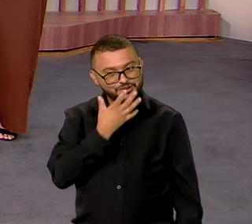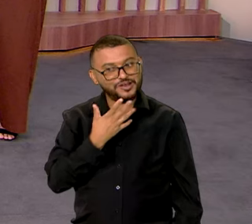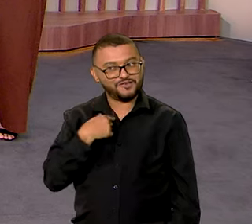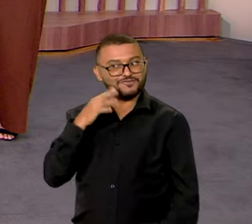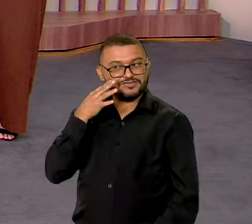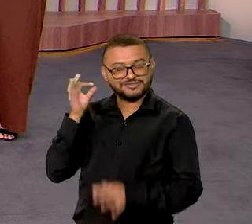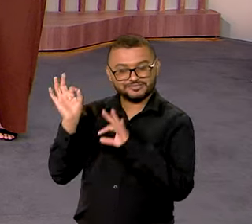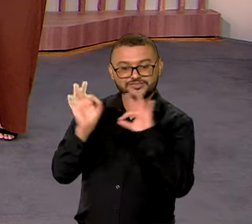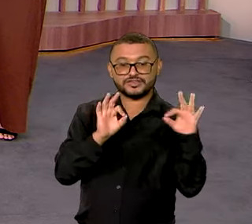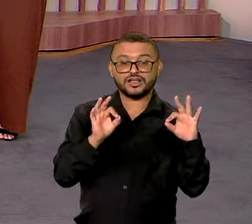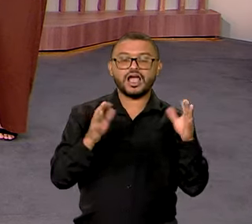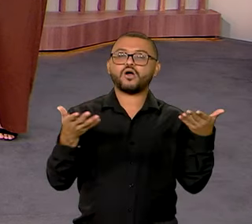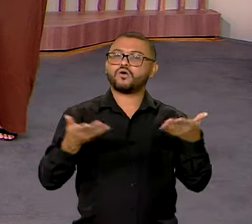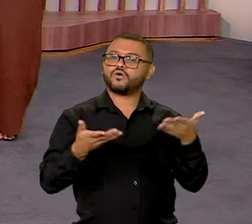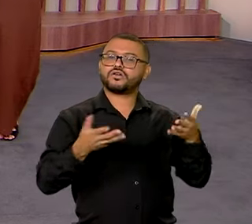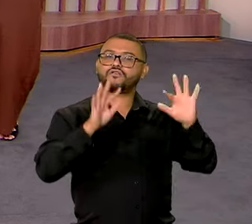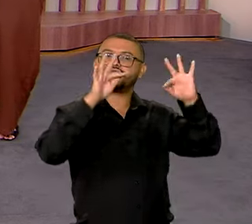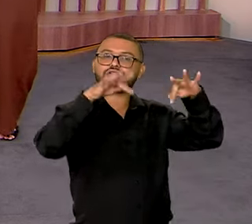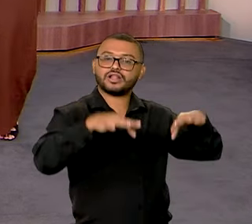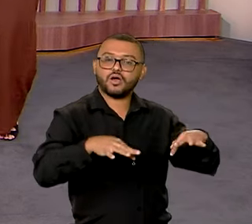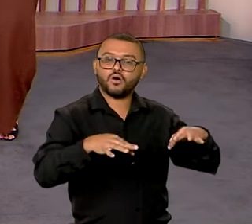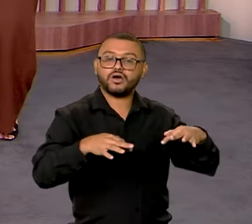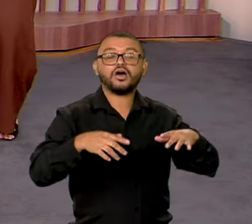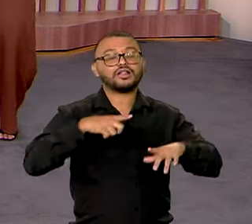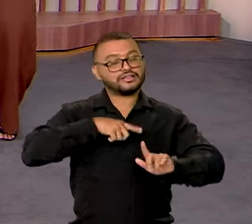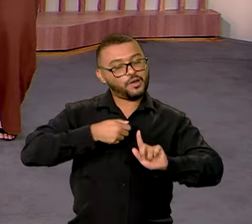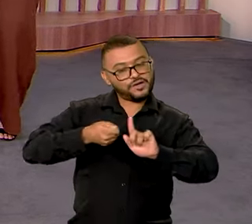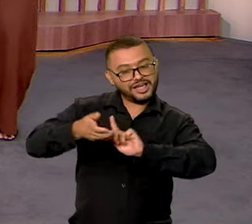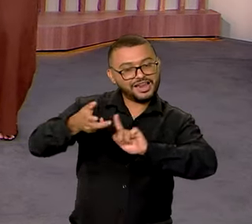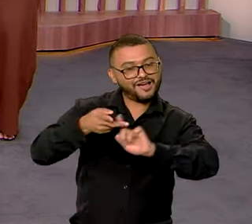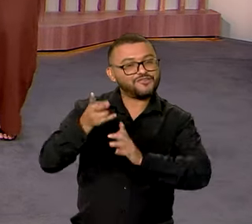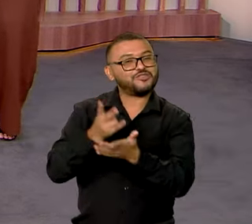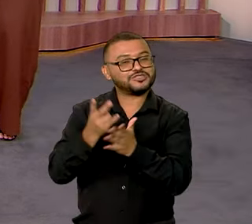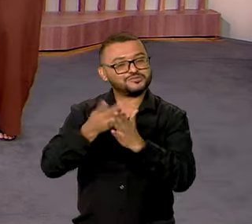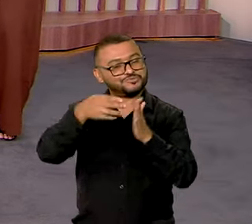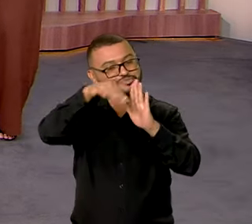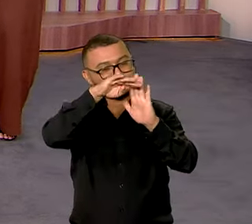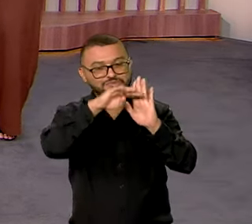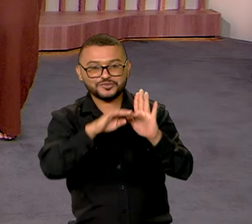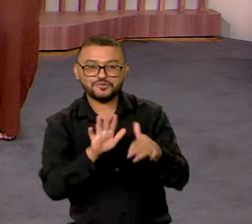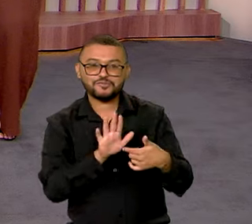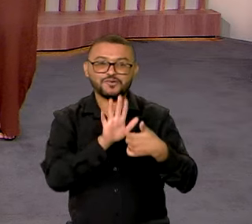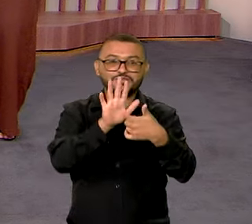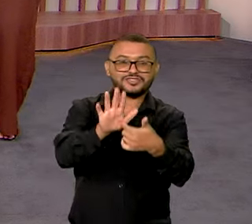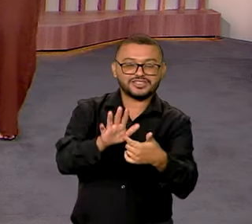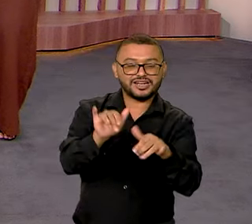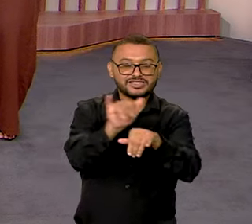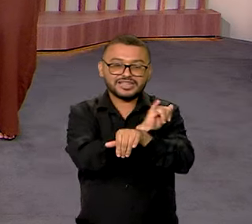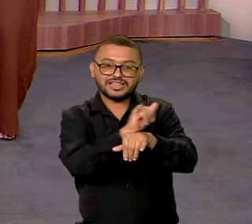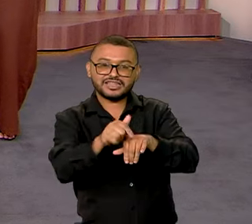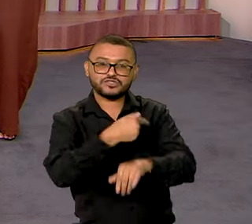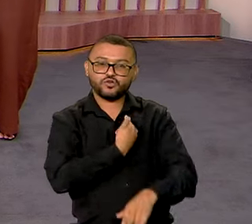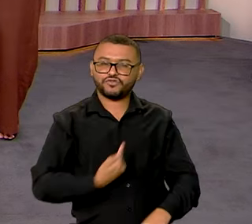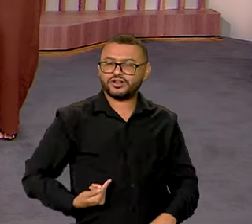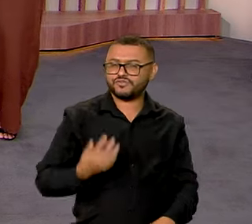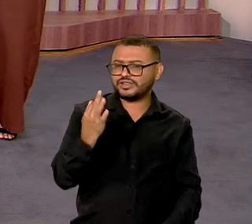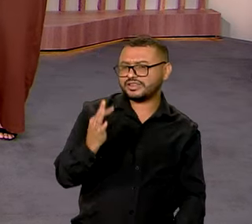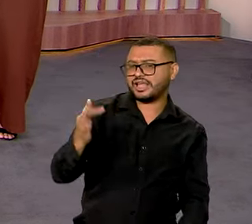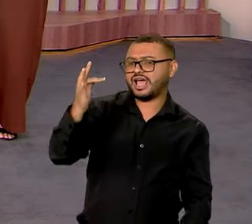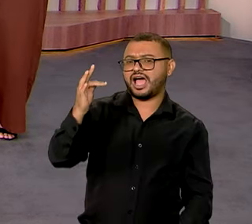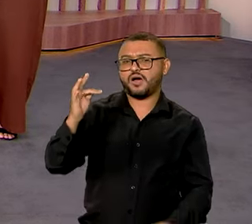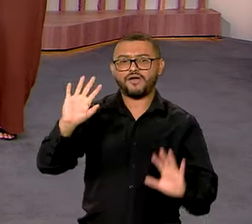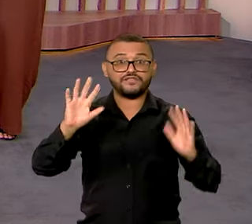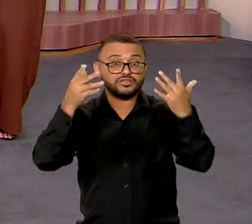vou assistir. E o Brasil em Dia fica por aqui, mas o Canal Gov segue com a programação, mostrando todas as ações do governo federal, com